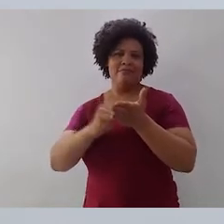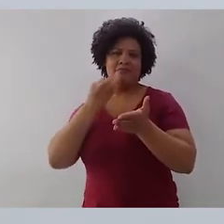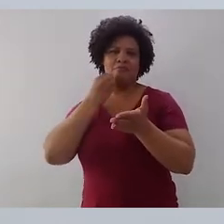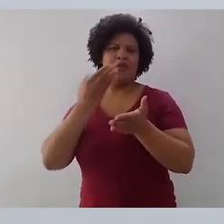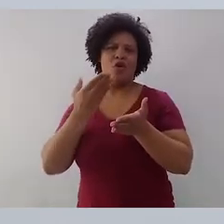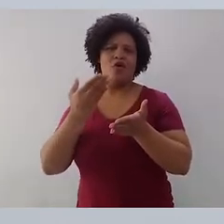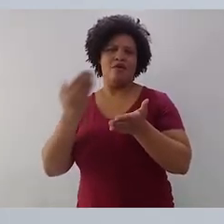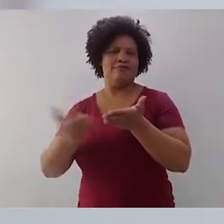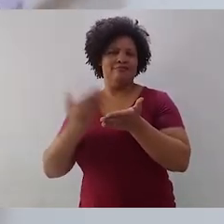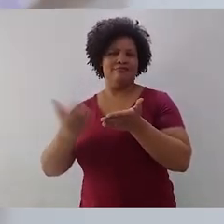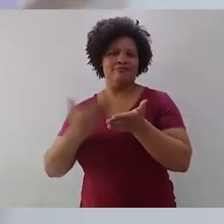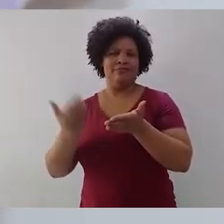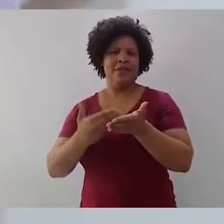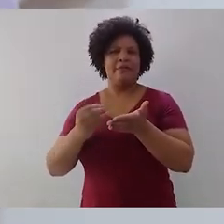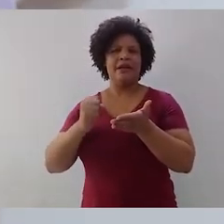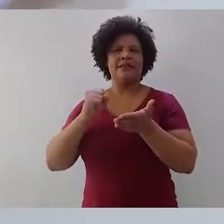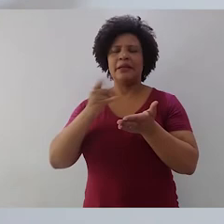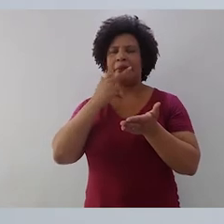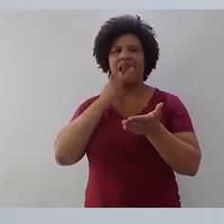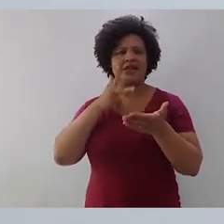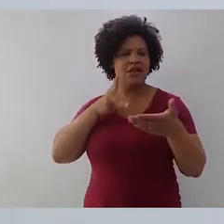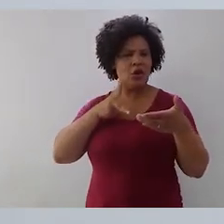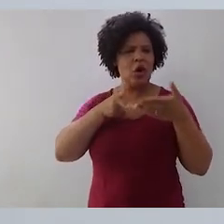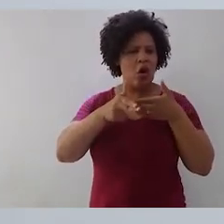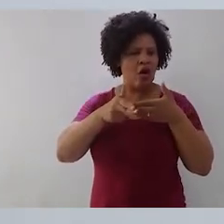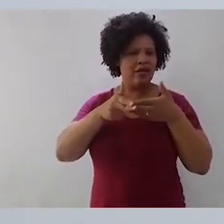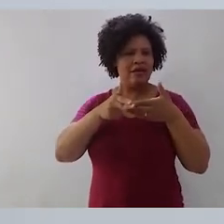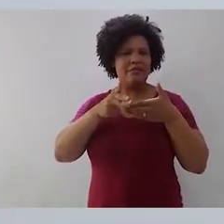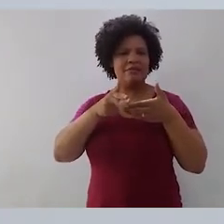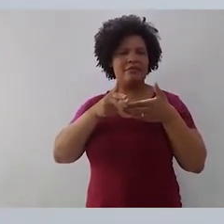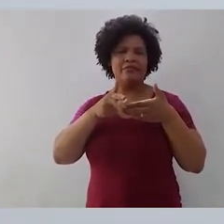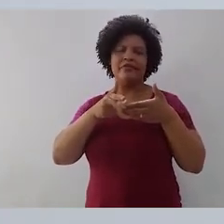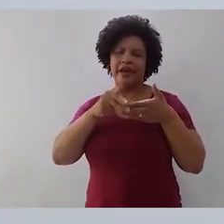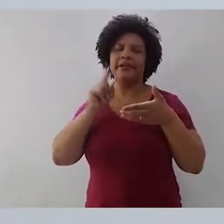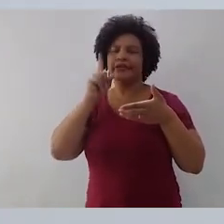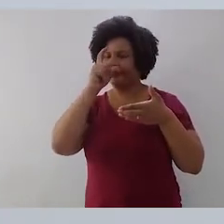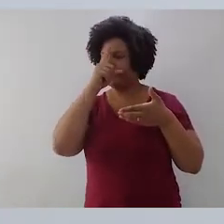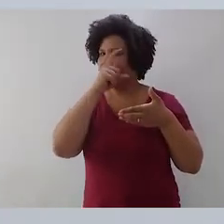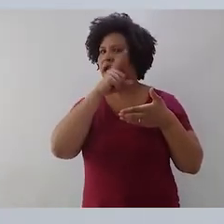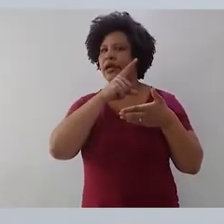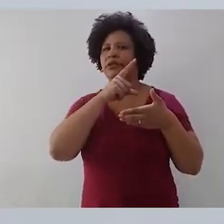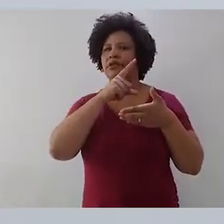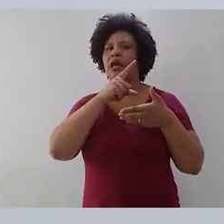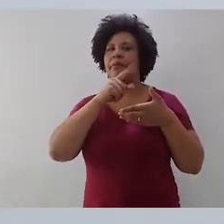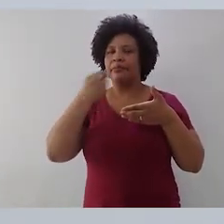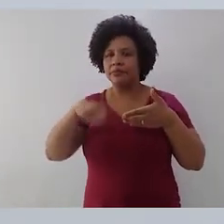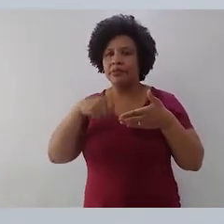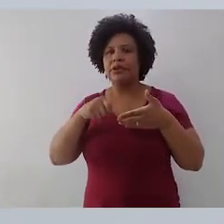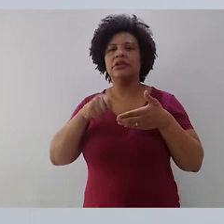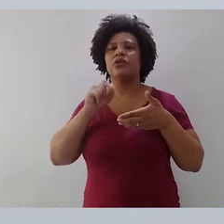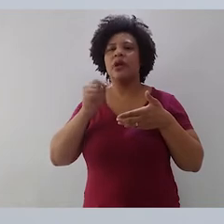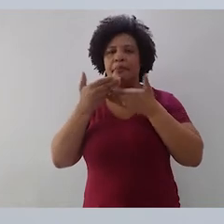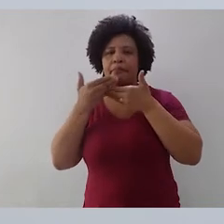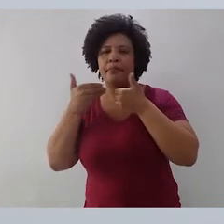entre quem ele é e o texto produzido, seguramente isso vai indicar uma possibilidade de aperfeiçoamento. Mas